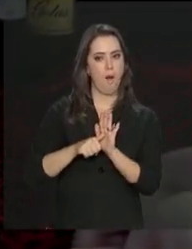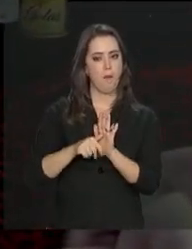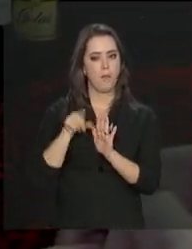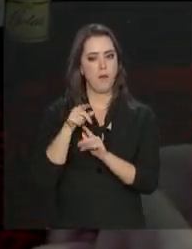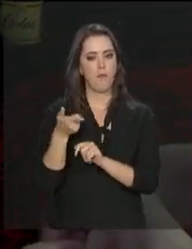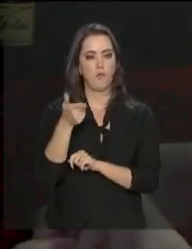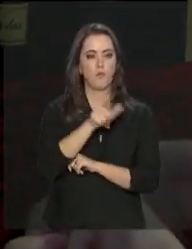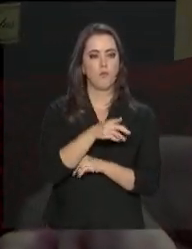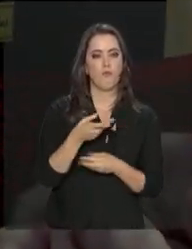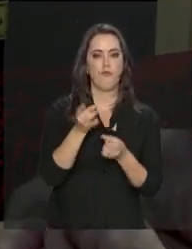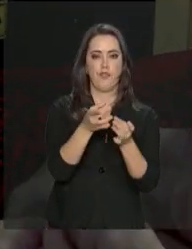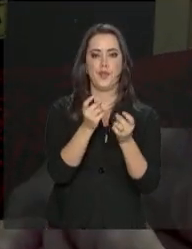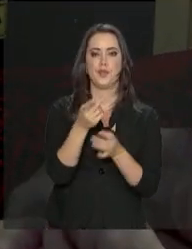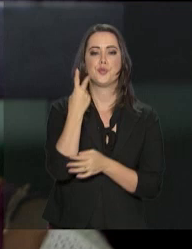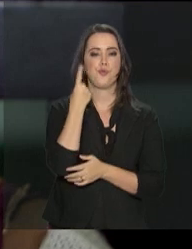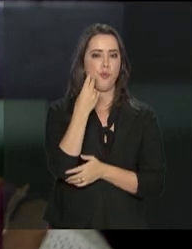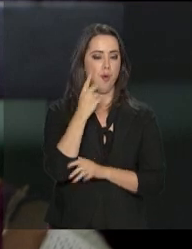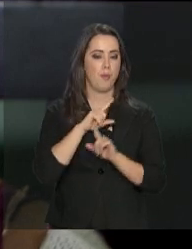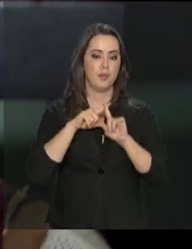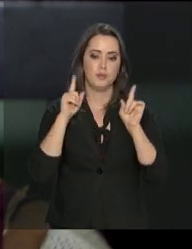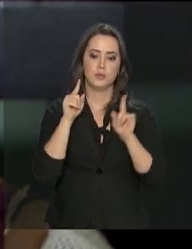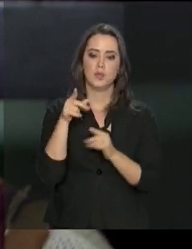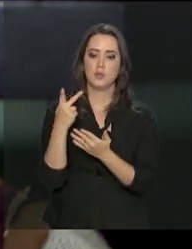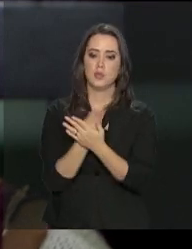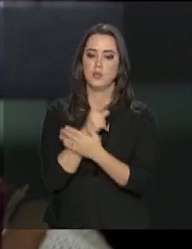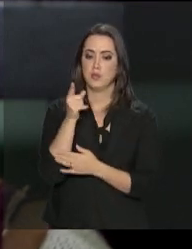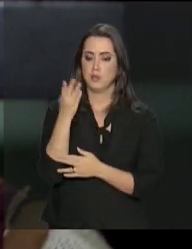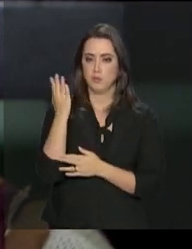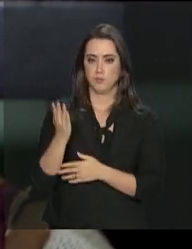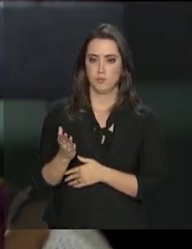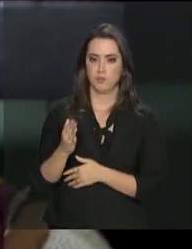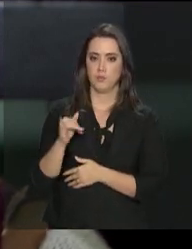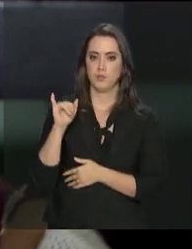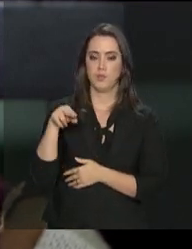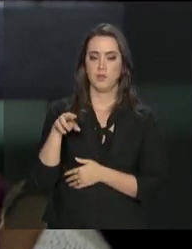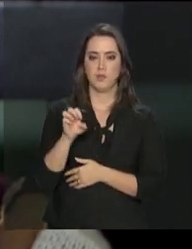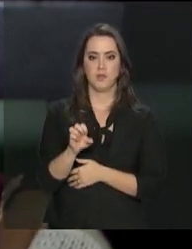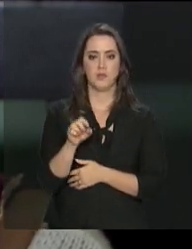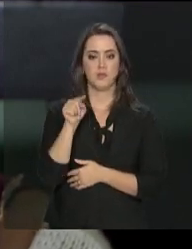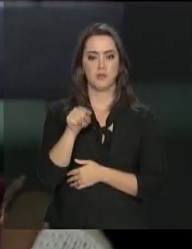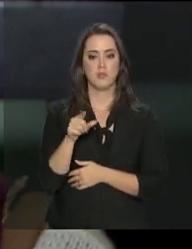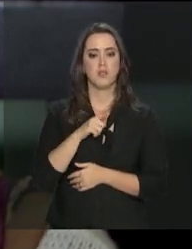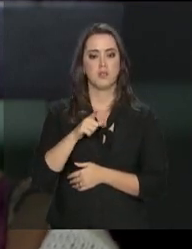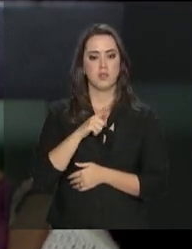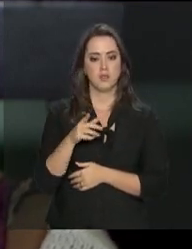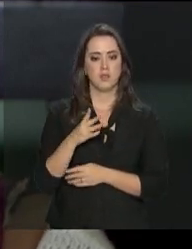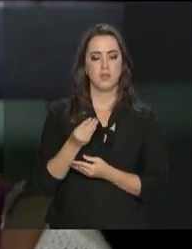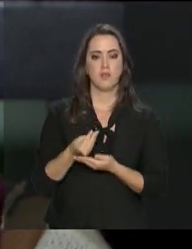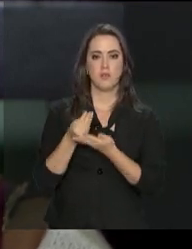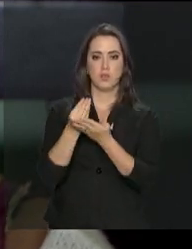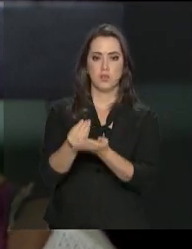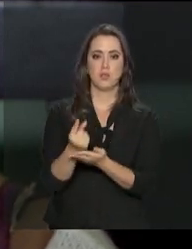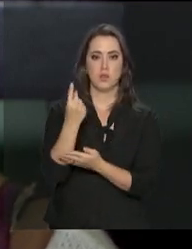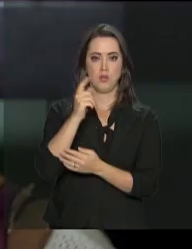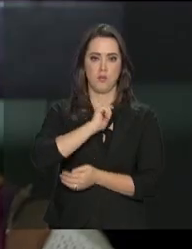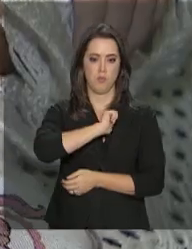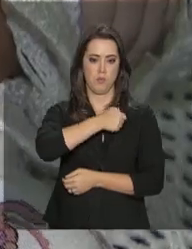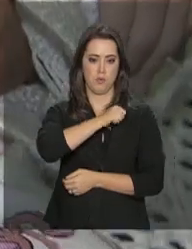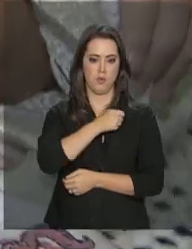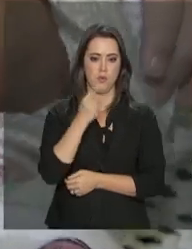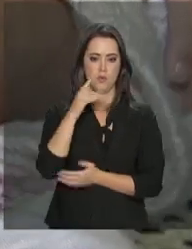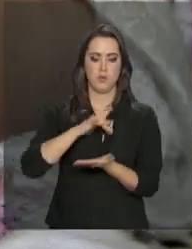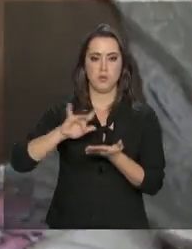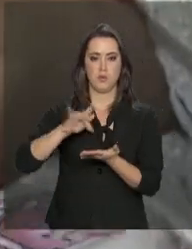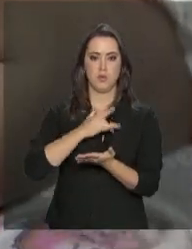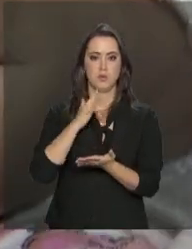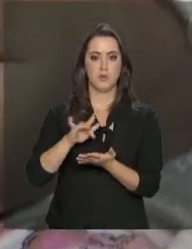mercado funcionando normalmente. Foi o que aconteceu com o INE, em Brasília, que teve de entregar a uma delegacia um